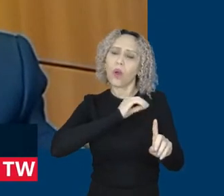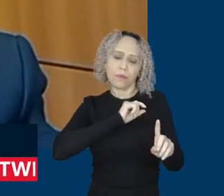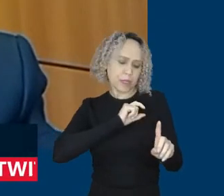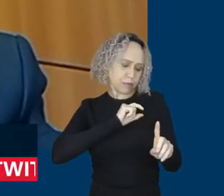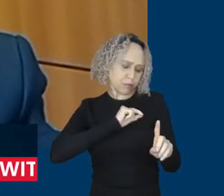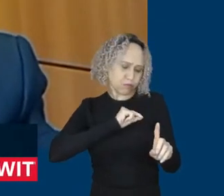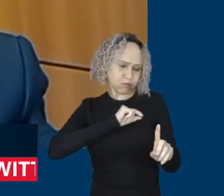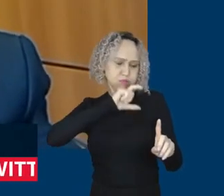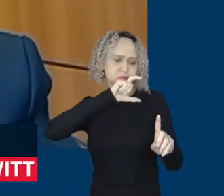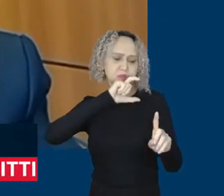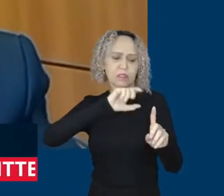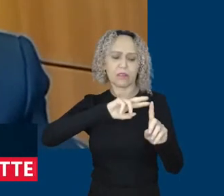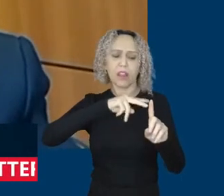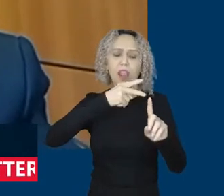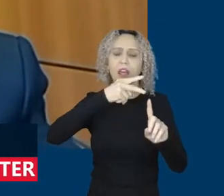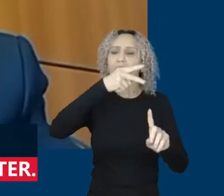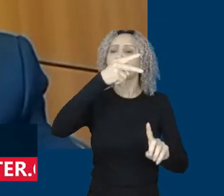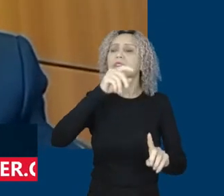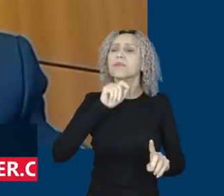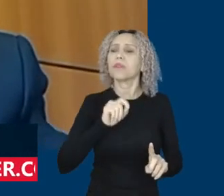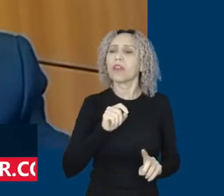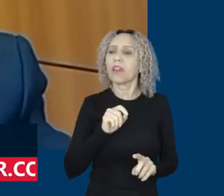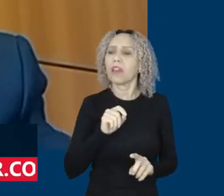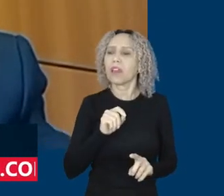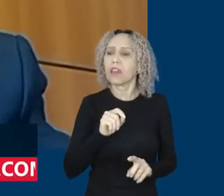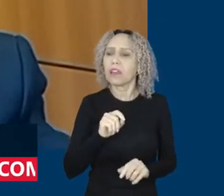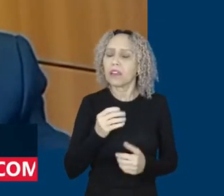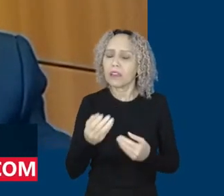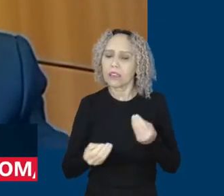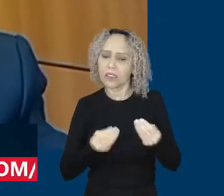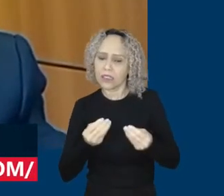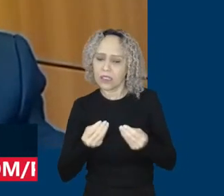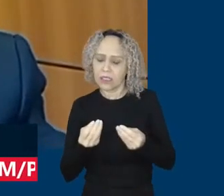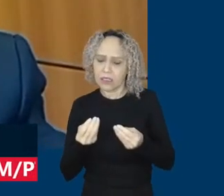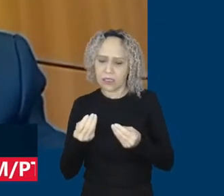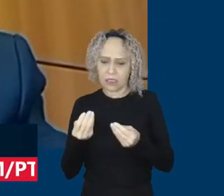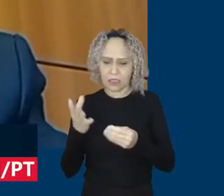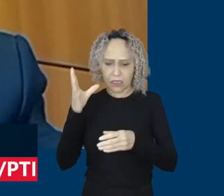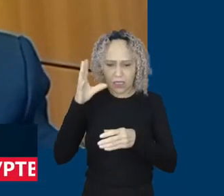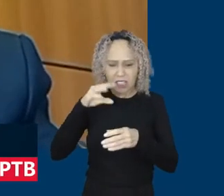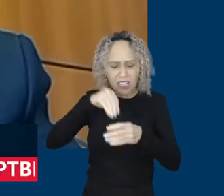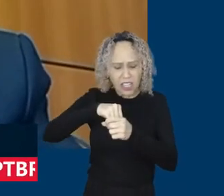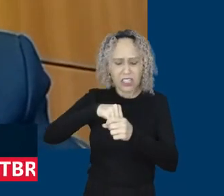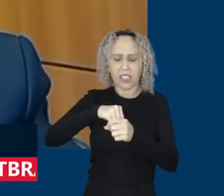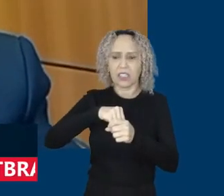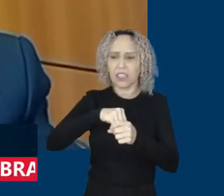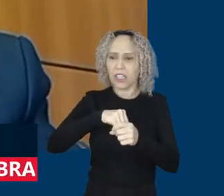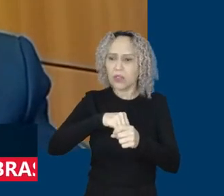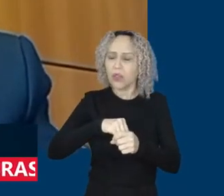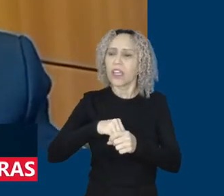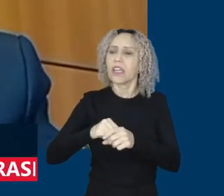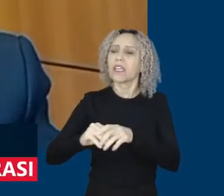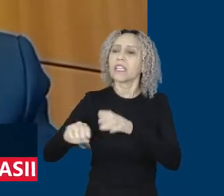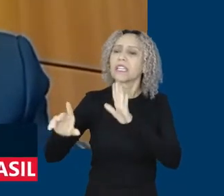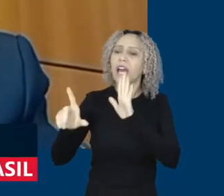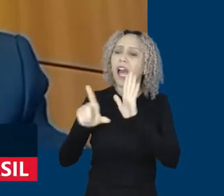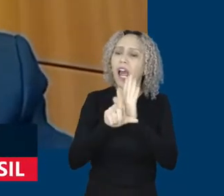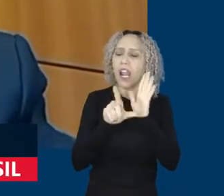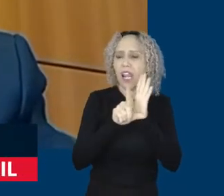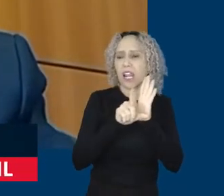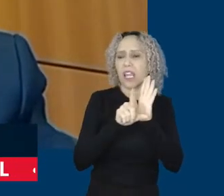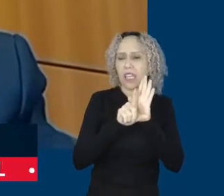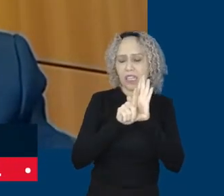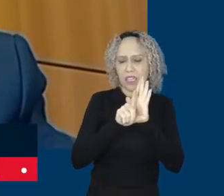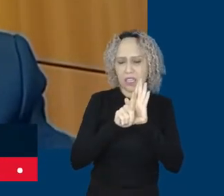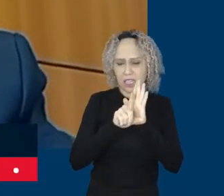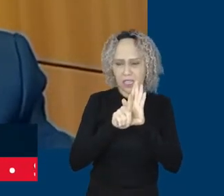projeto de lei, na lei diretriz orçamentária que foi para o Congresso Nacional, mais o PIB da média dos dois